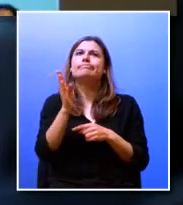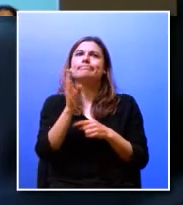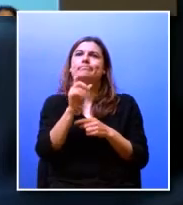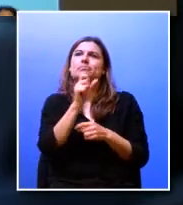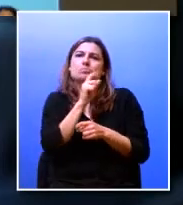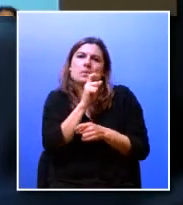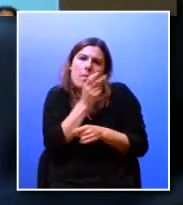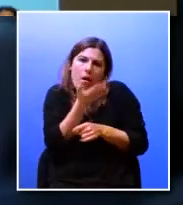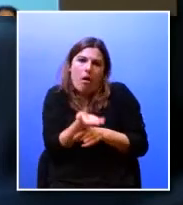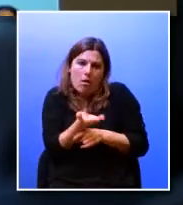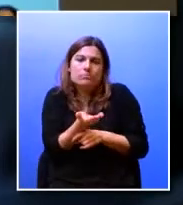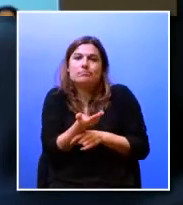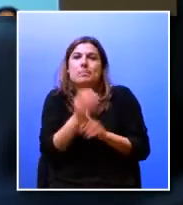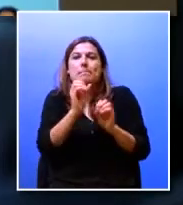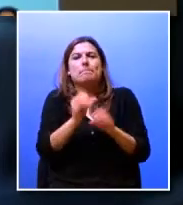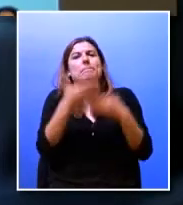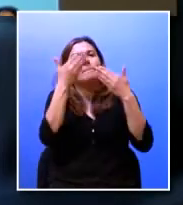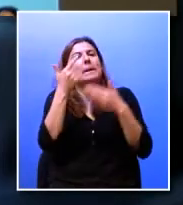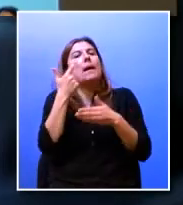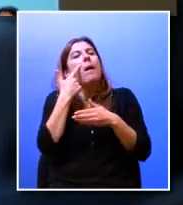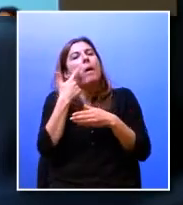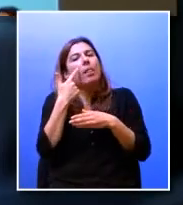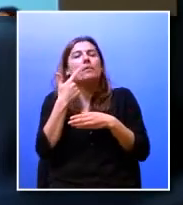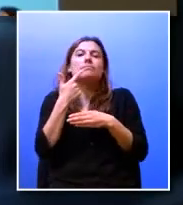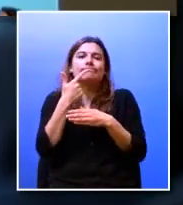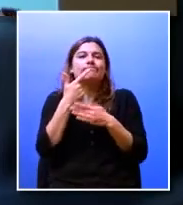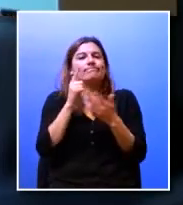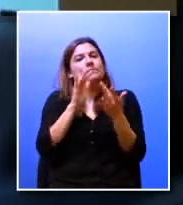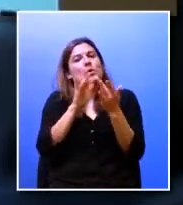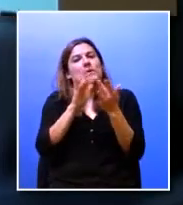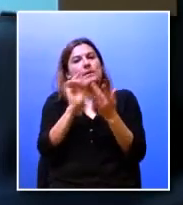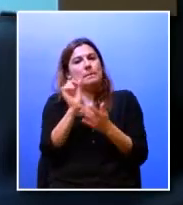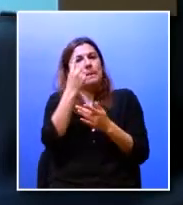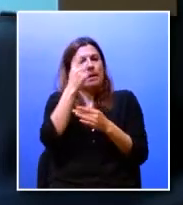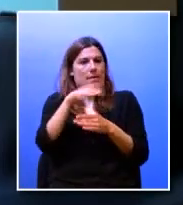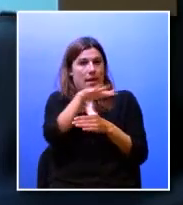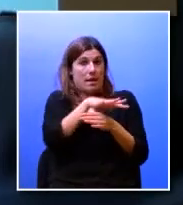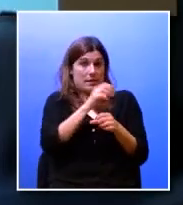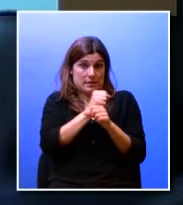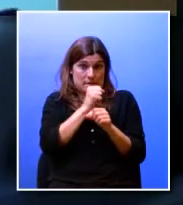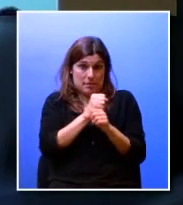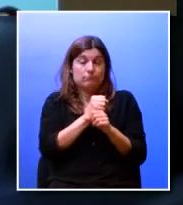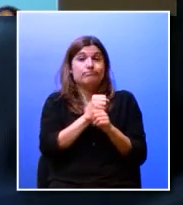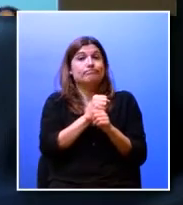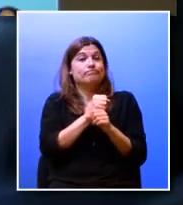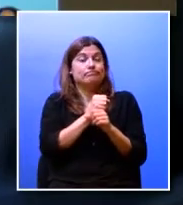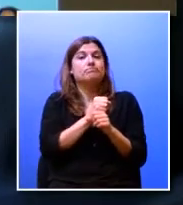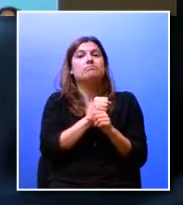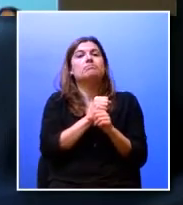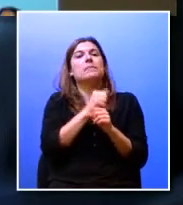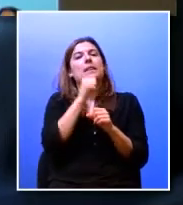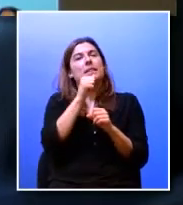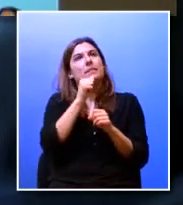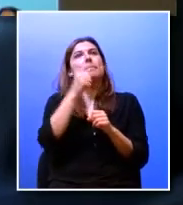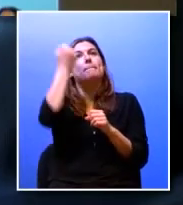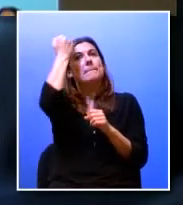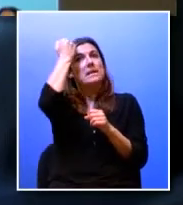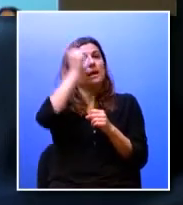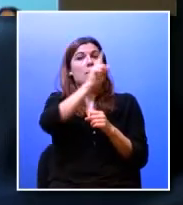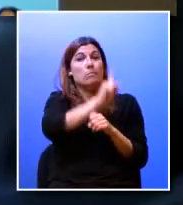fazer ter uma primeira experiência um primeiro contacto com o mercado de trabalho geralmente no segundo ano do mestrado